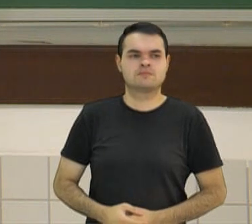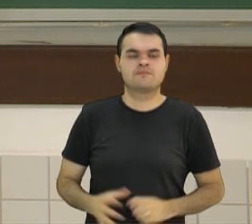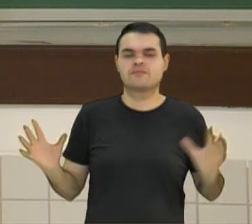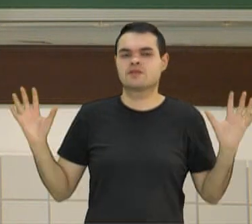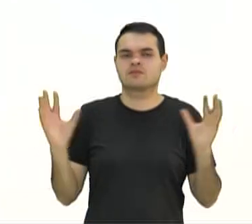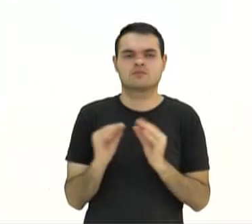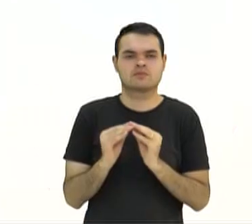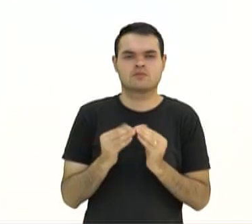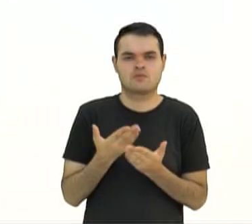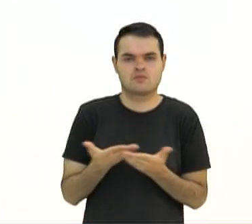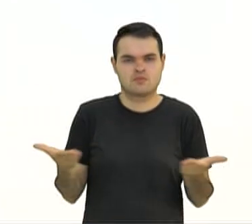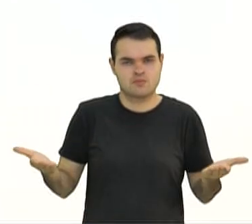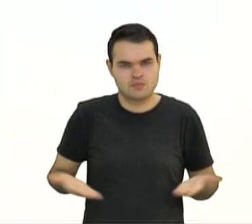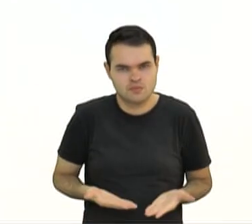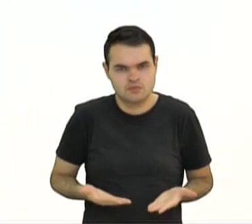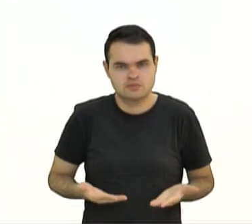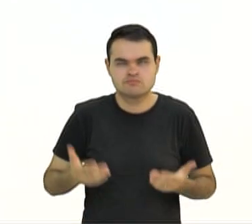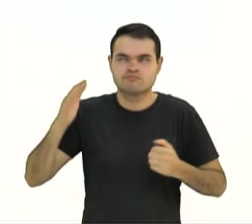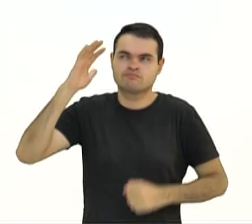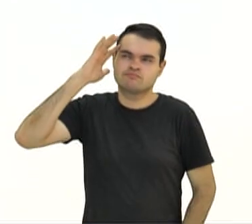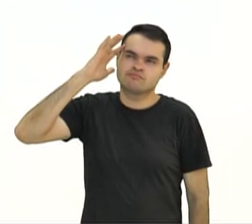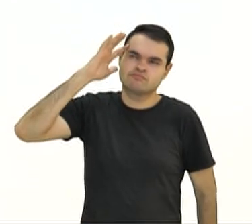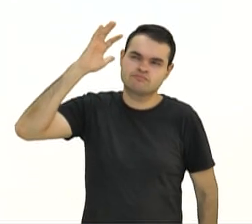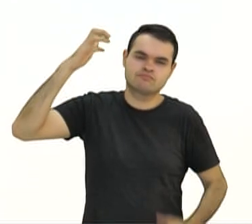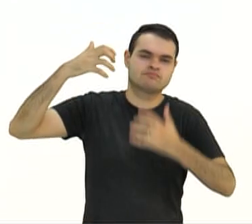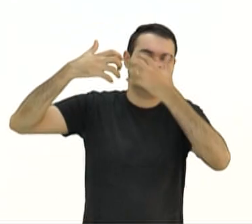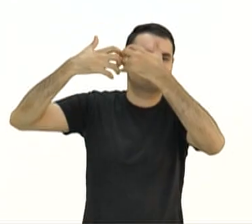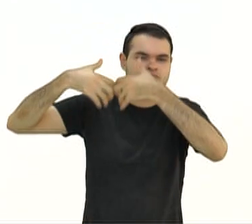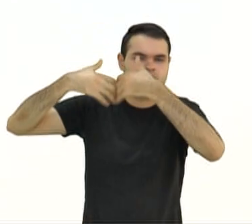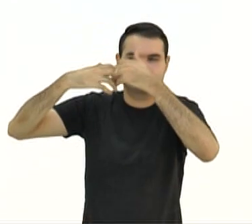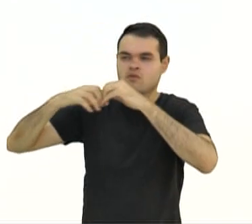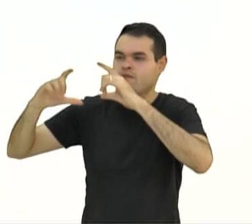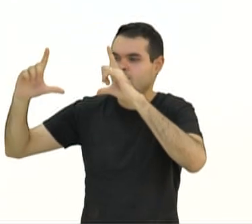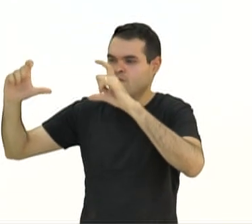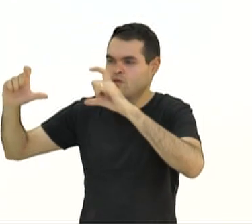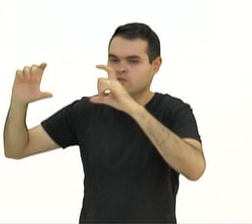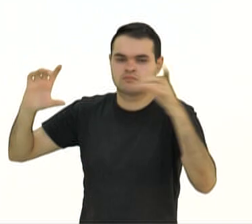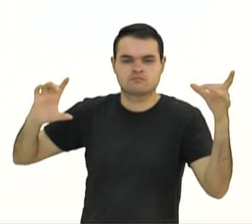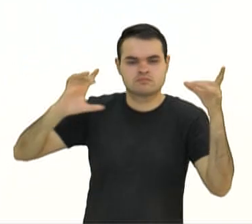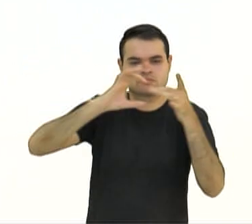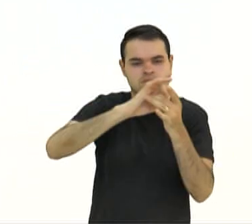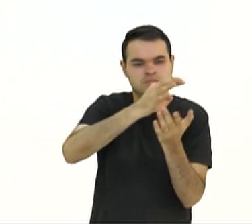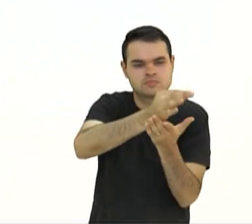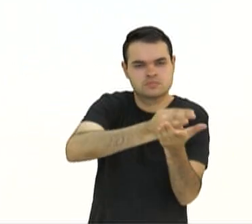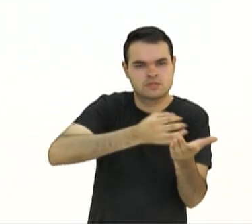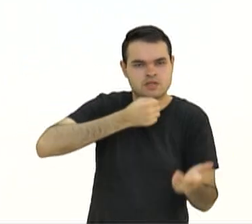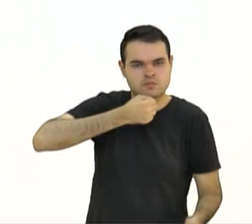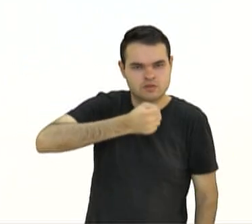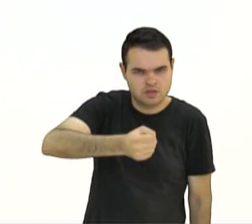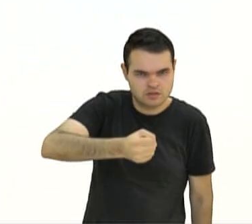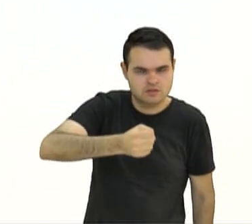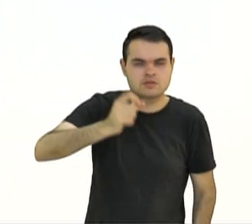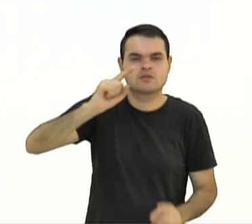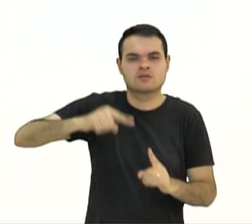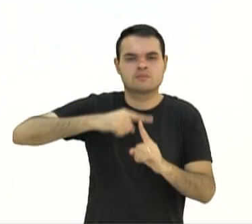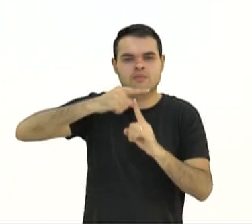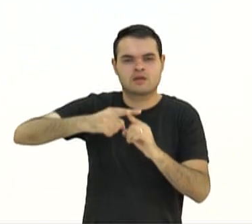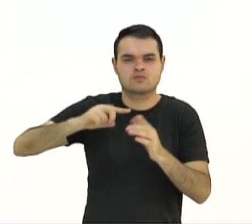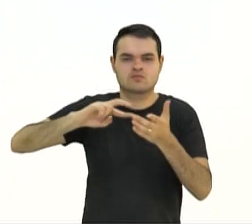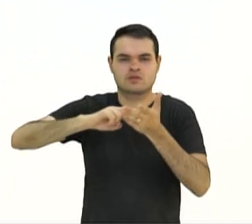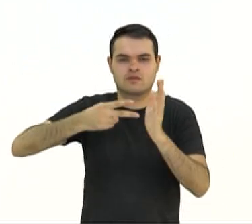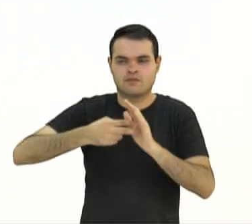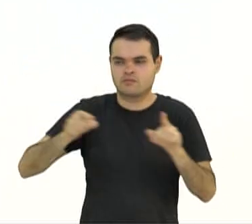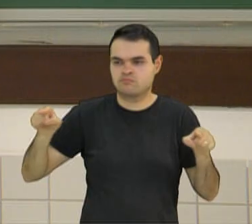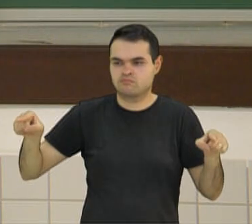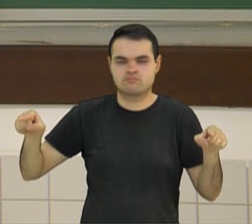Resumindo, na aula de hoje, nós refletimos a respeito de uma fotografia que acompanha uma reportagem e analisamos os significados